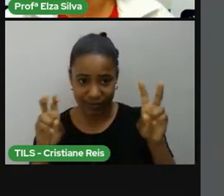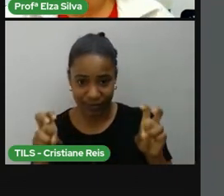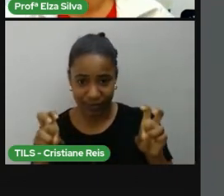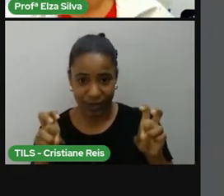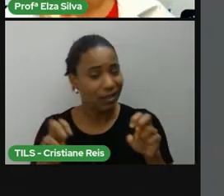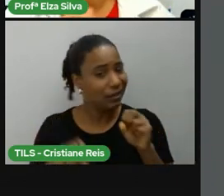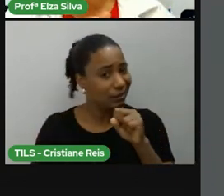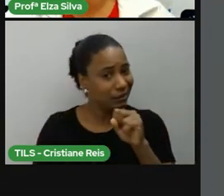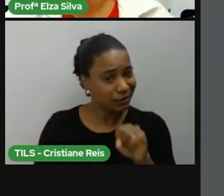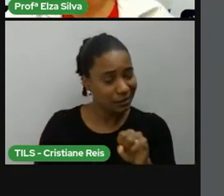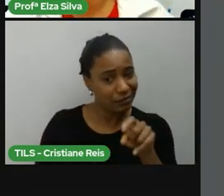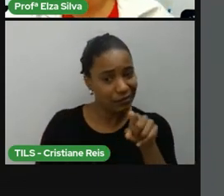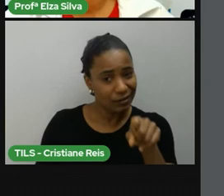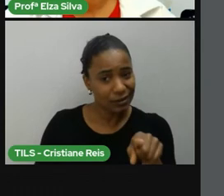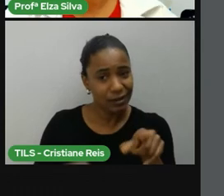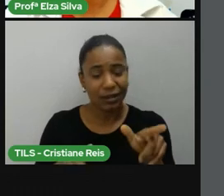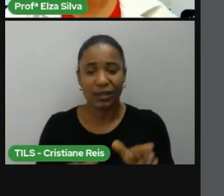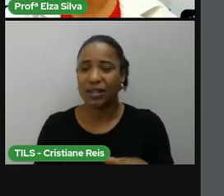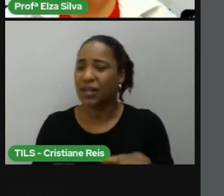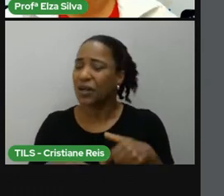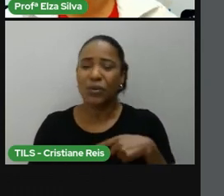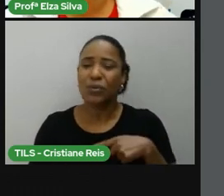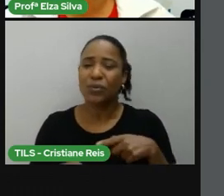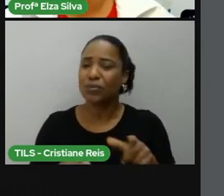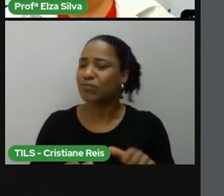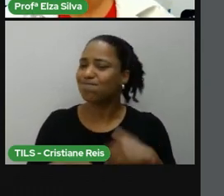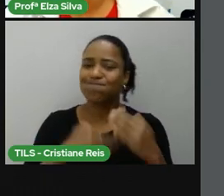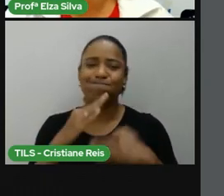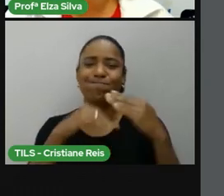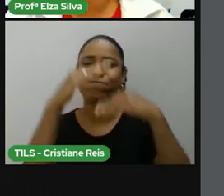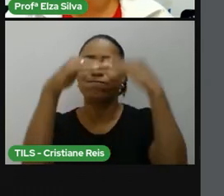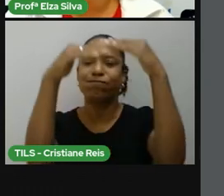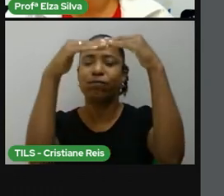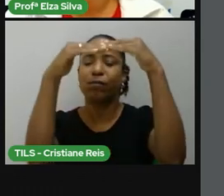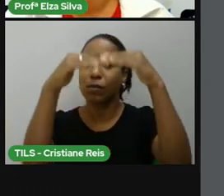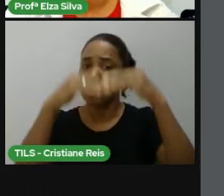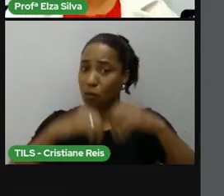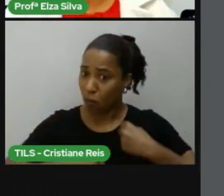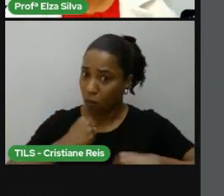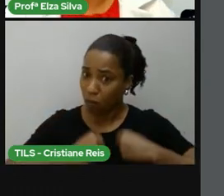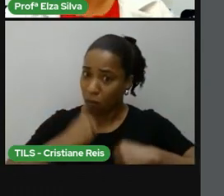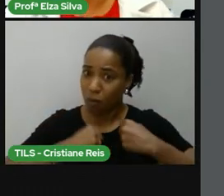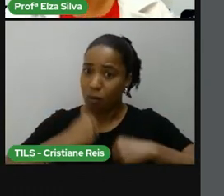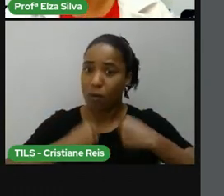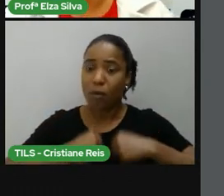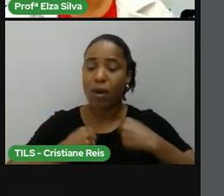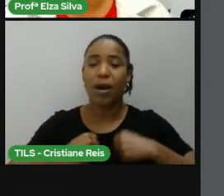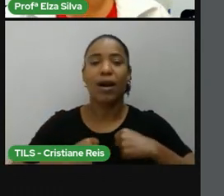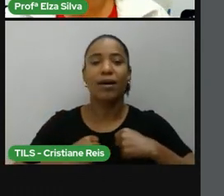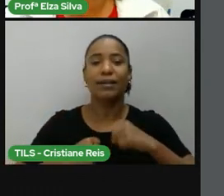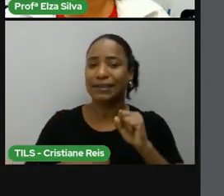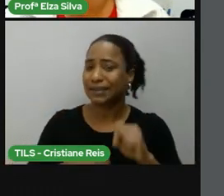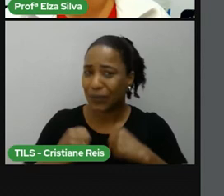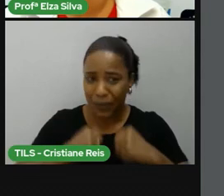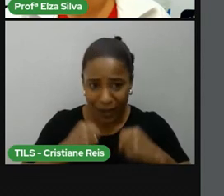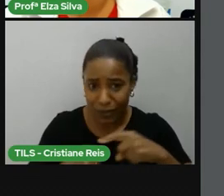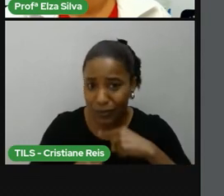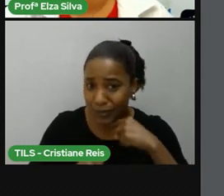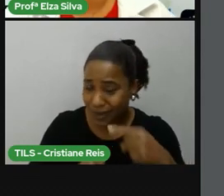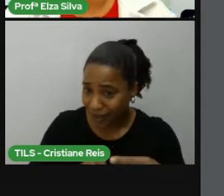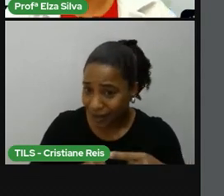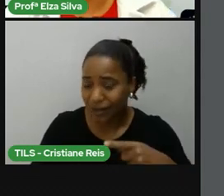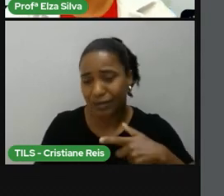voar corra se não pode correr ande se não pode andar em gatinho